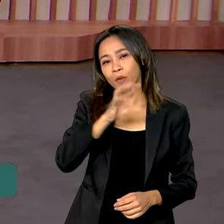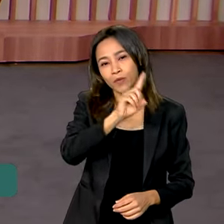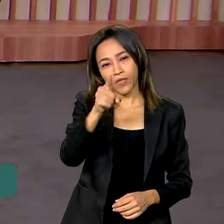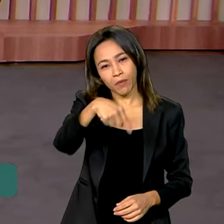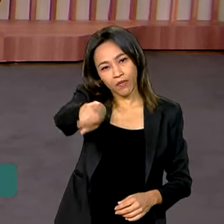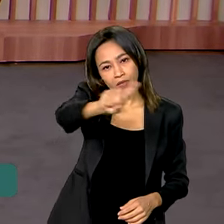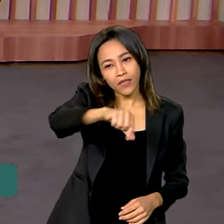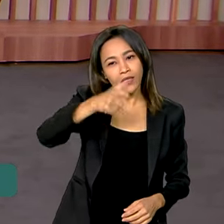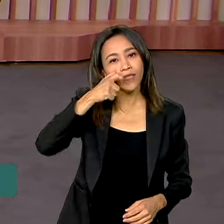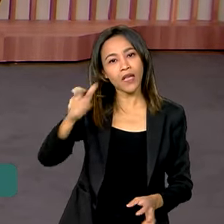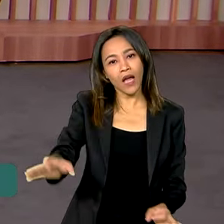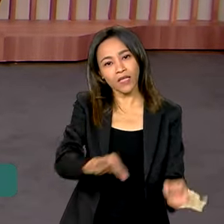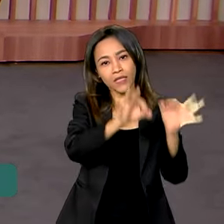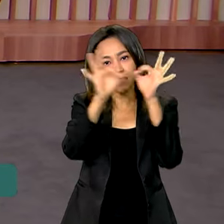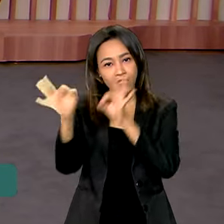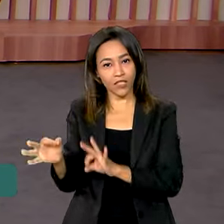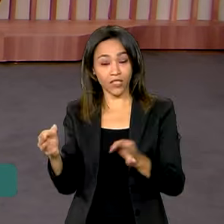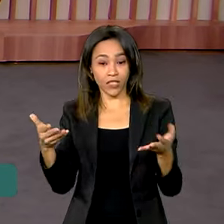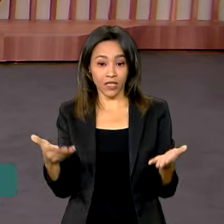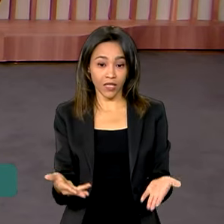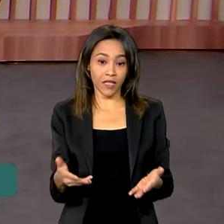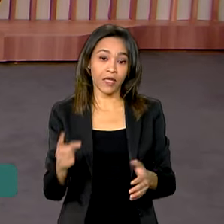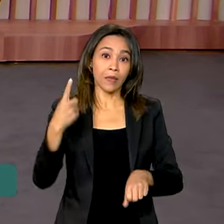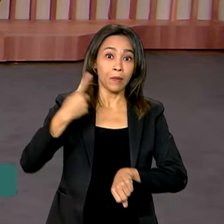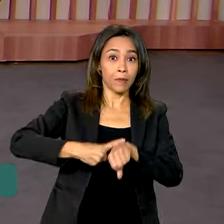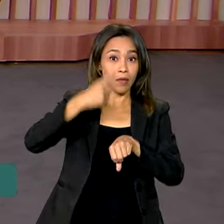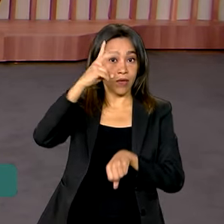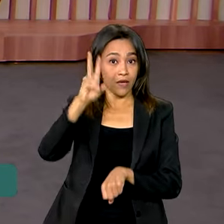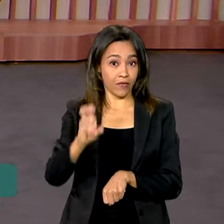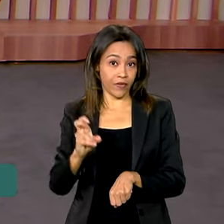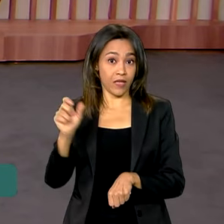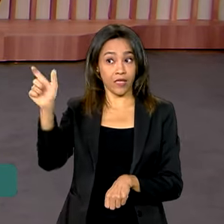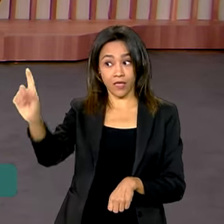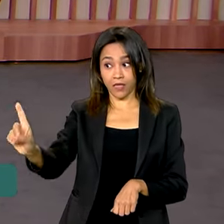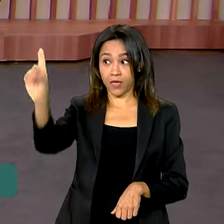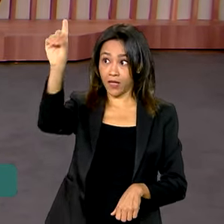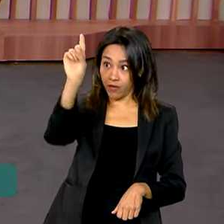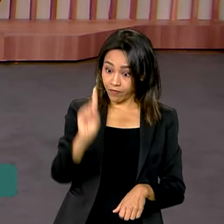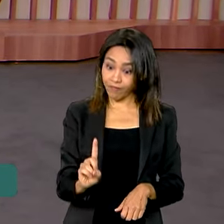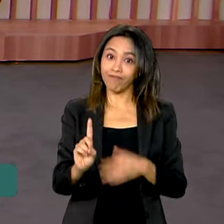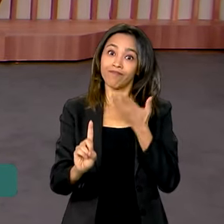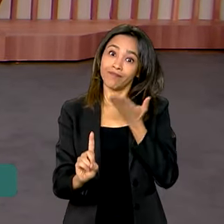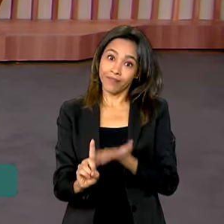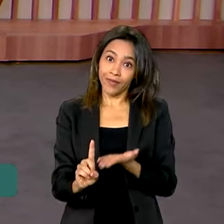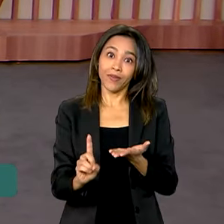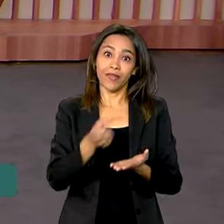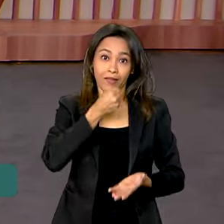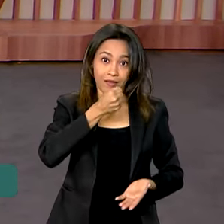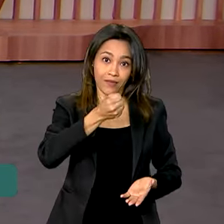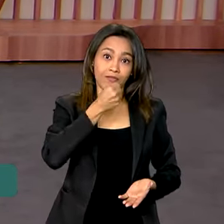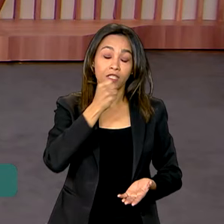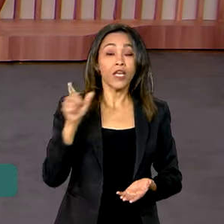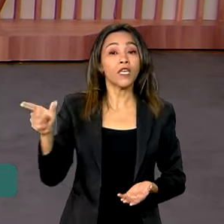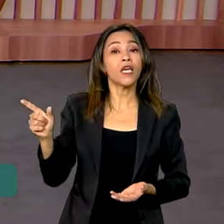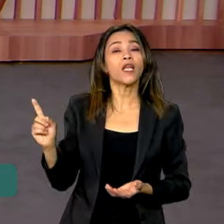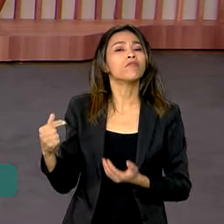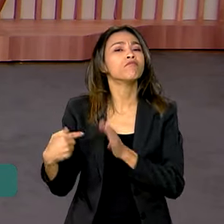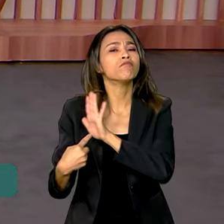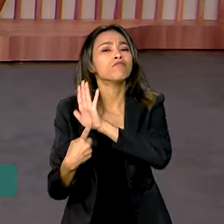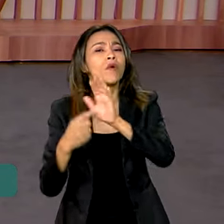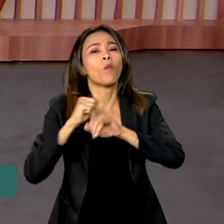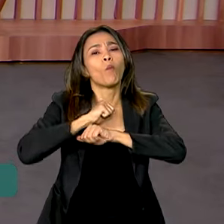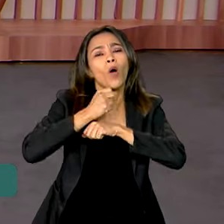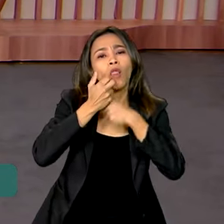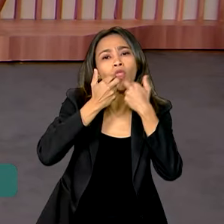você que está com a gente aqui no Brasil em dia. Natália, é a vez que o ministro Márcio França veio aqui e ele já trouxe uma novidade. governo,